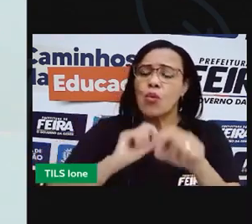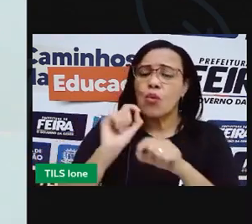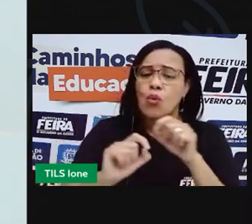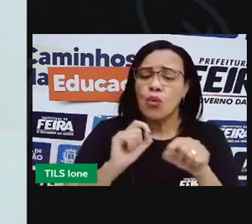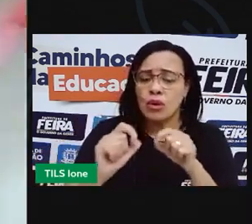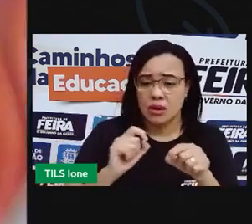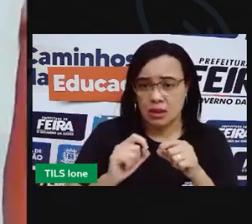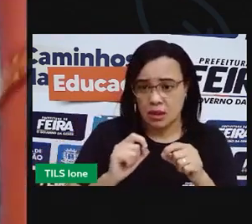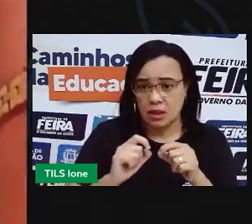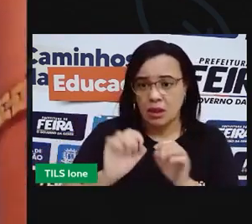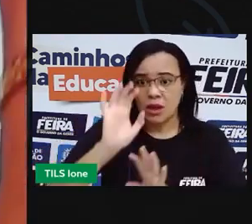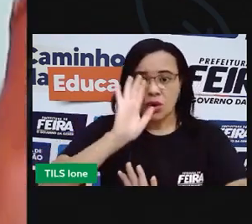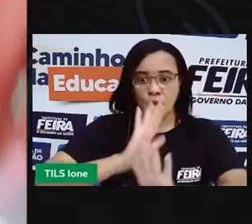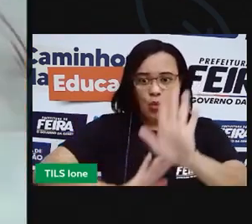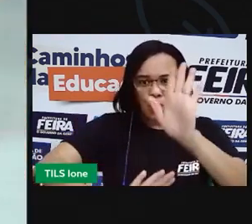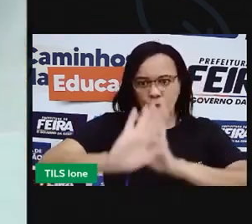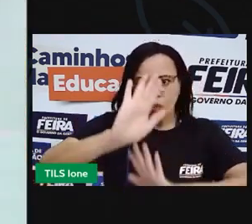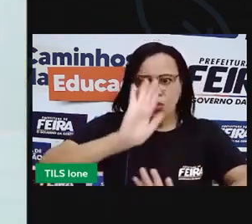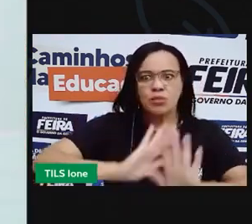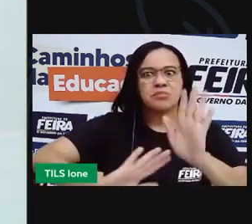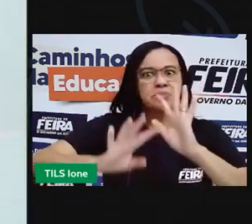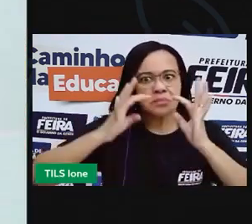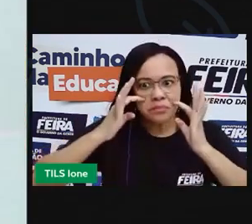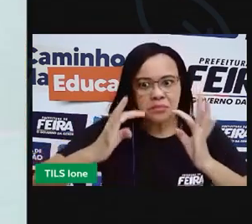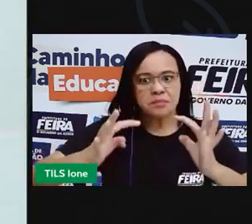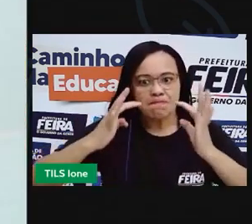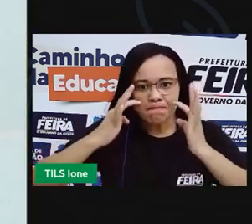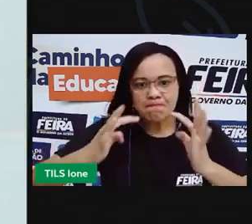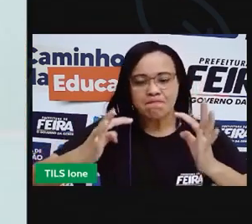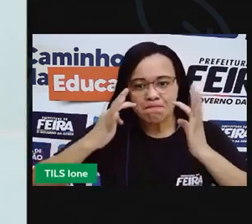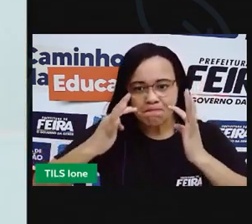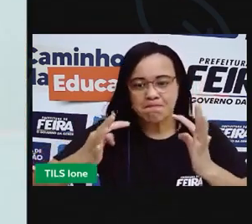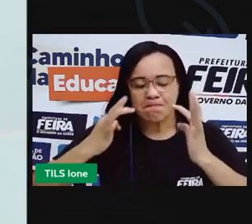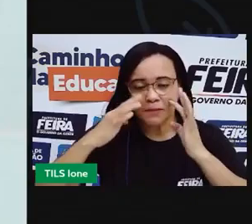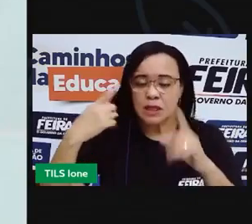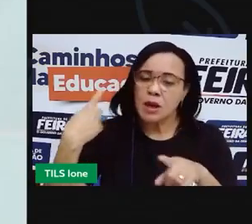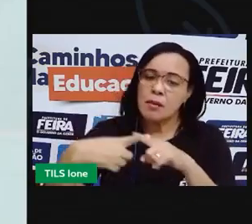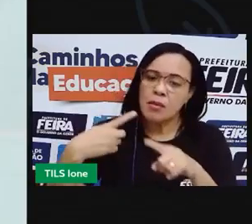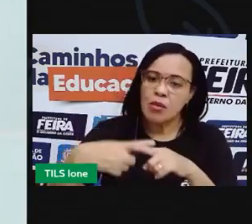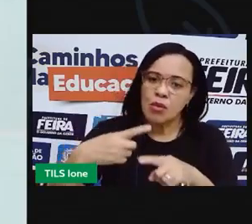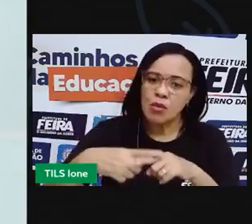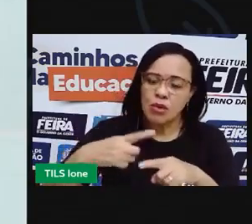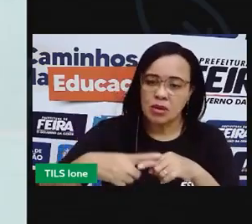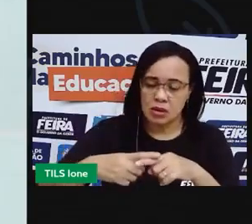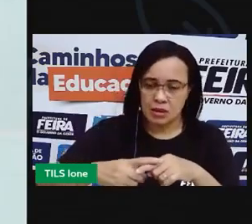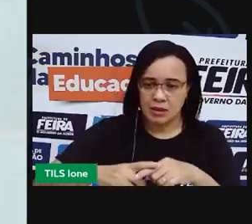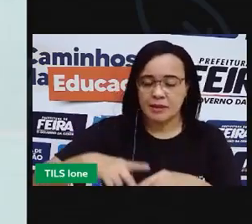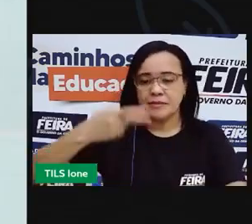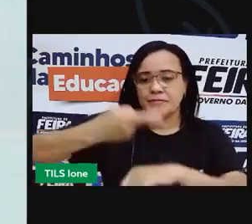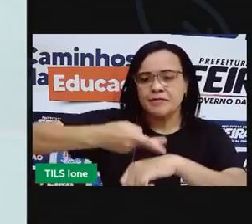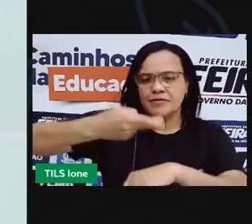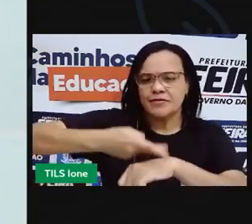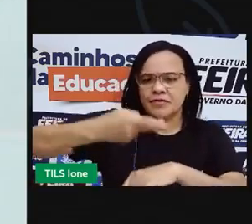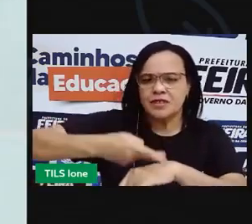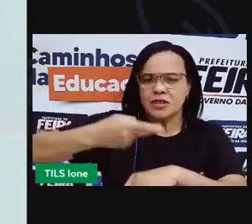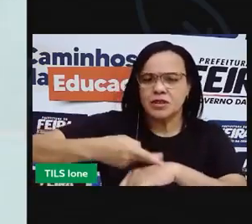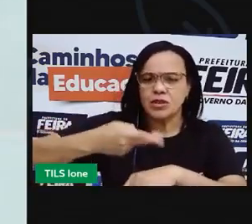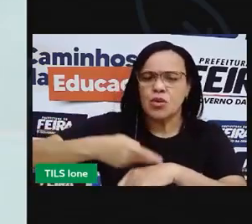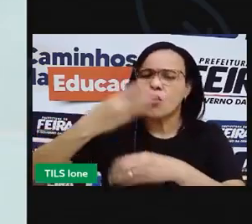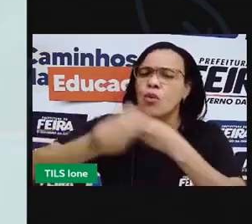ter todo cuidado porque o vidro ele é um objeto cortante olha